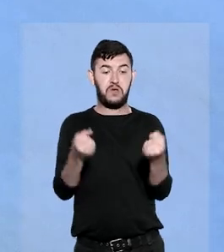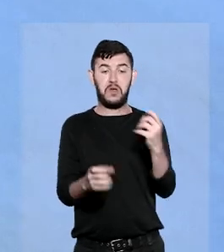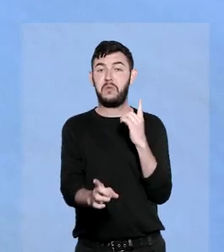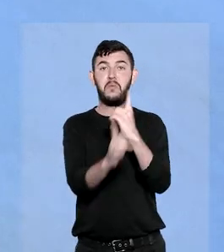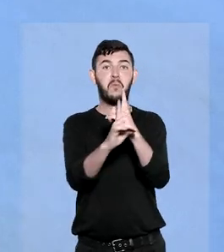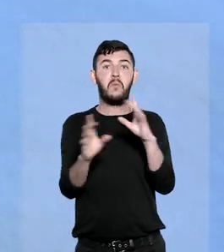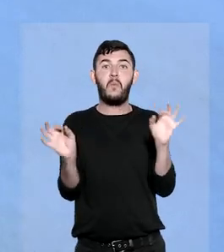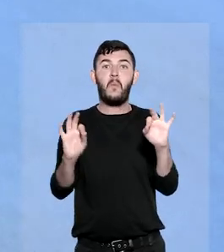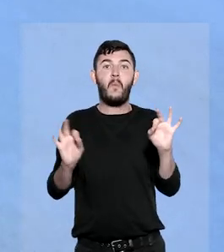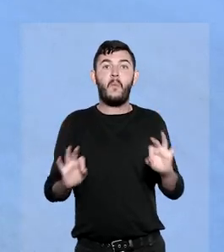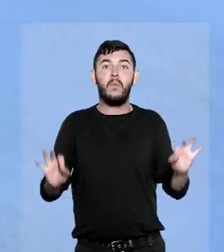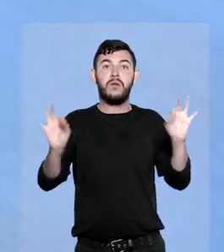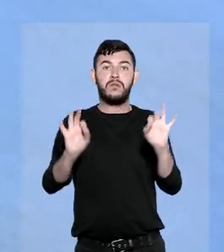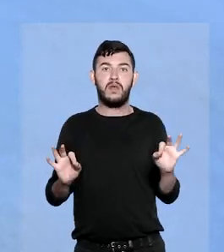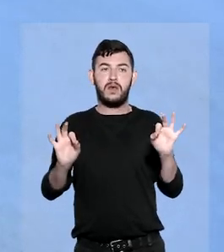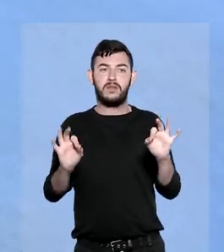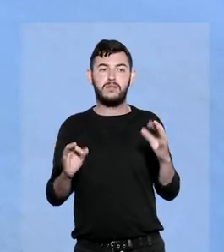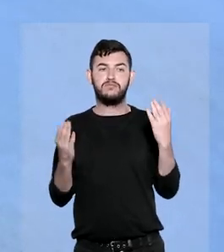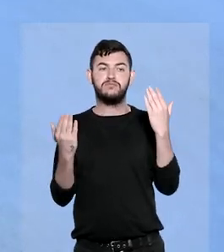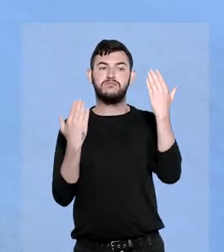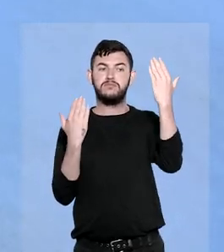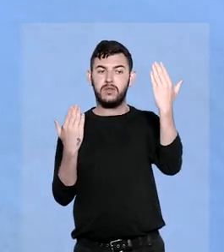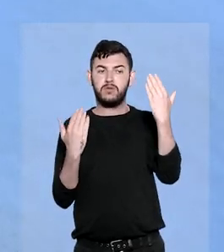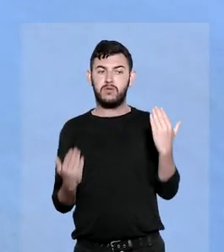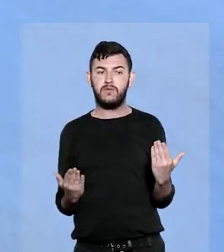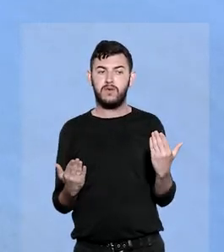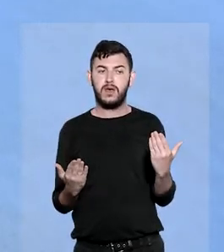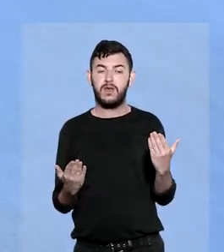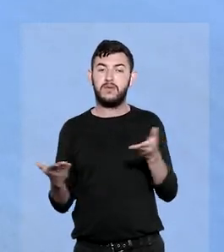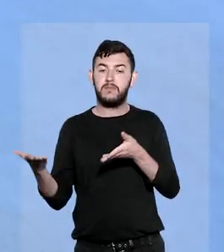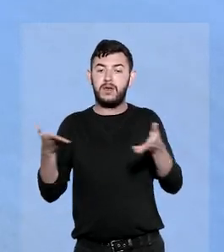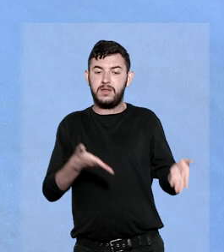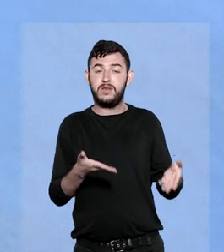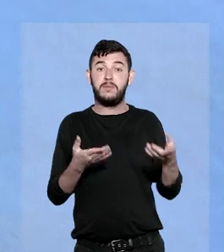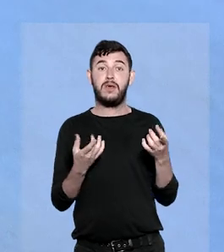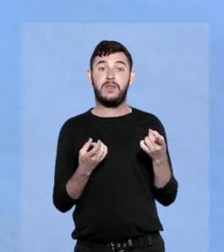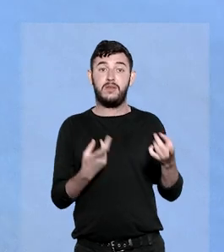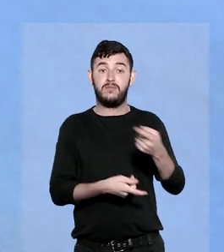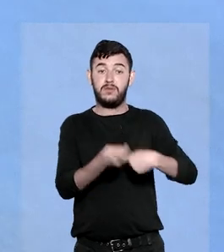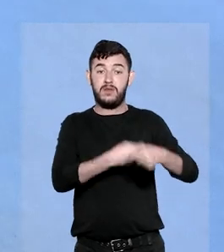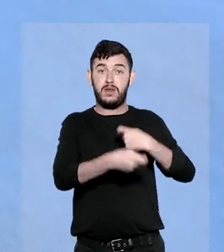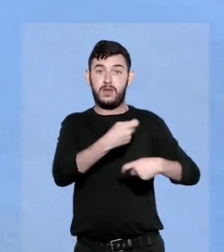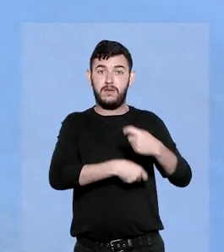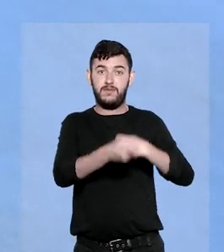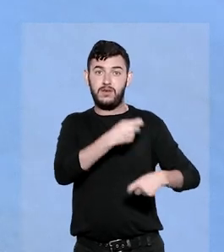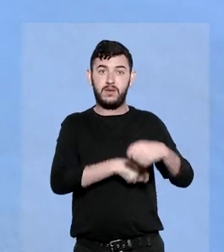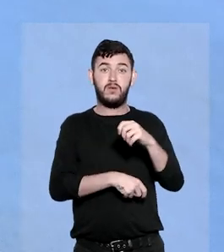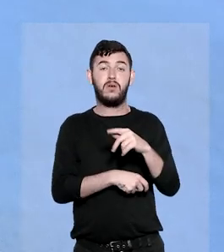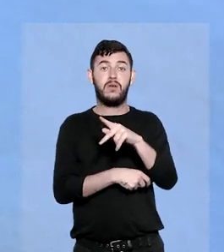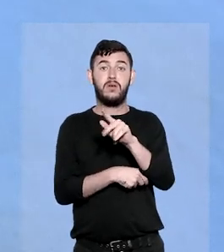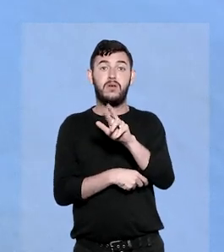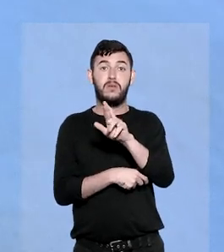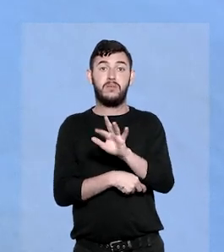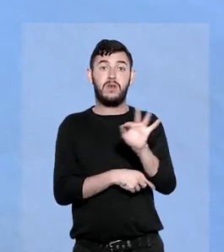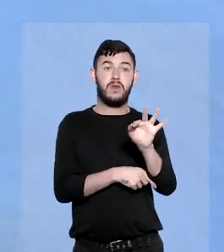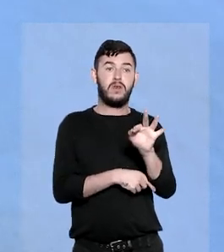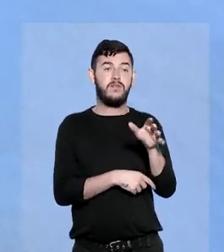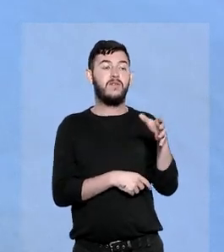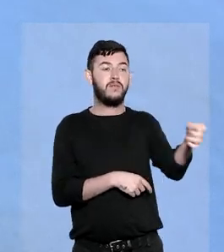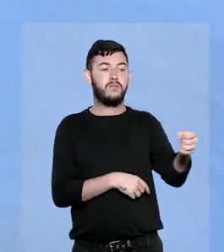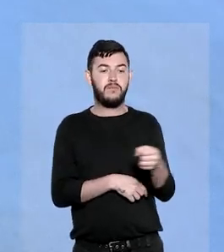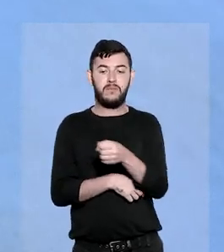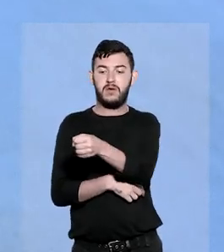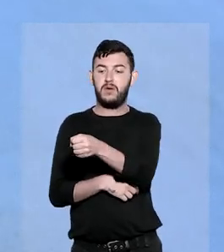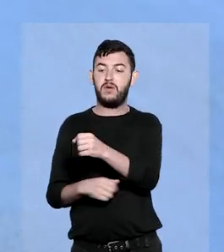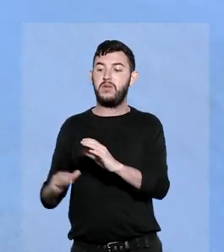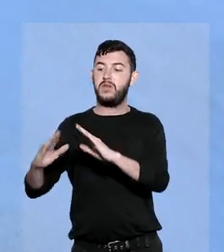veículo. Desconfiados de que ele teria envolvimento com o tráfico, os agentes rodoviários levaram o homem para o interior do posto policial.